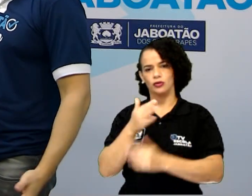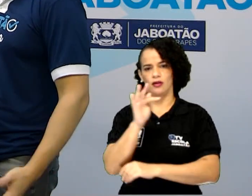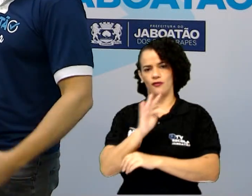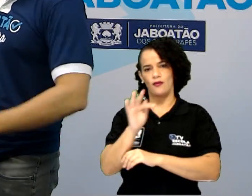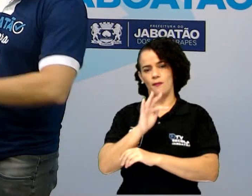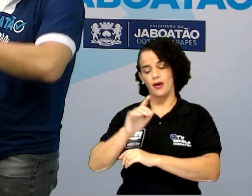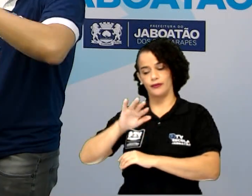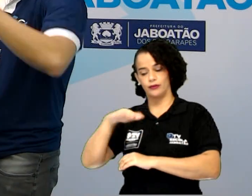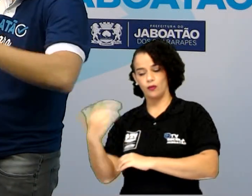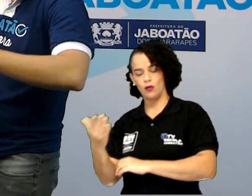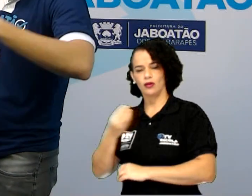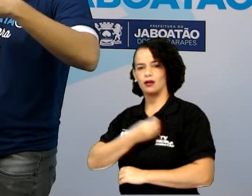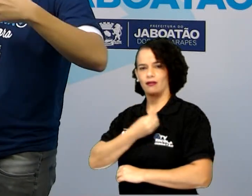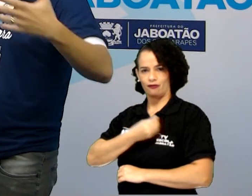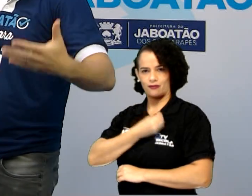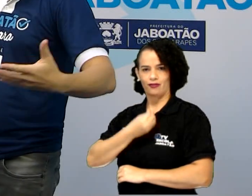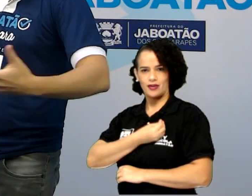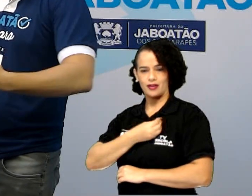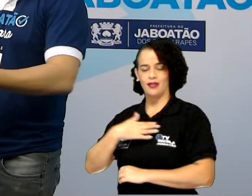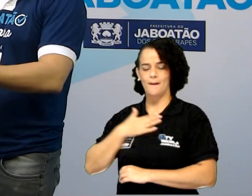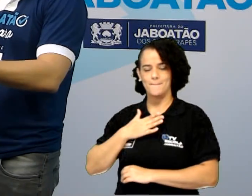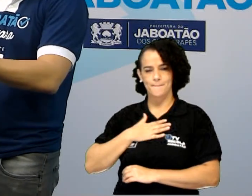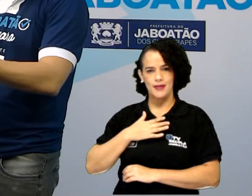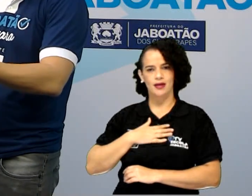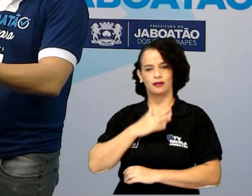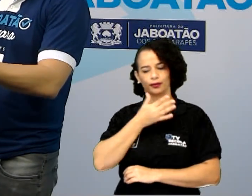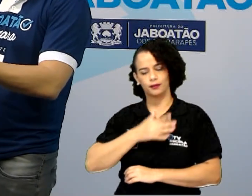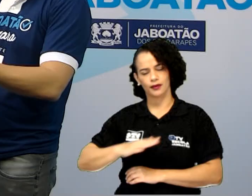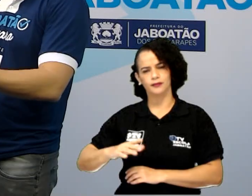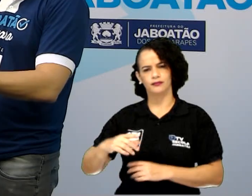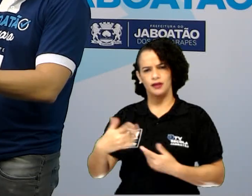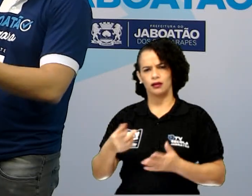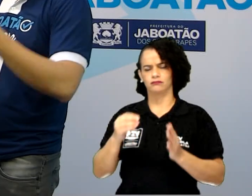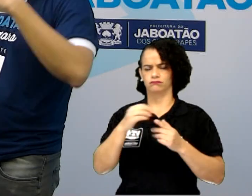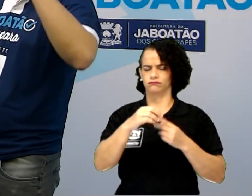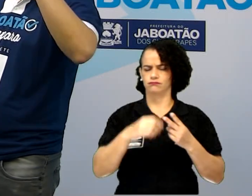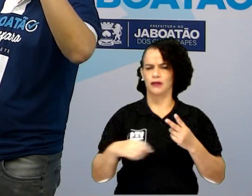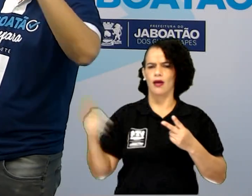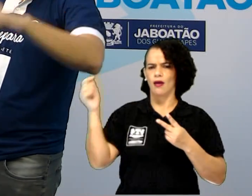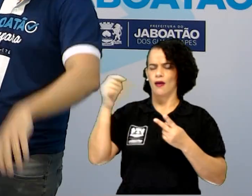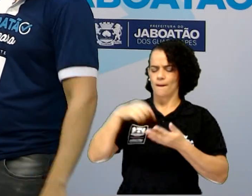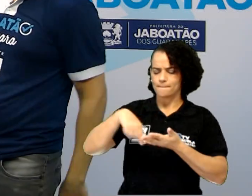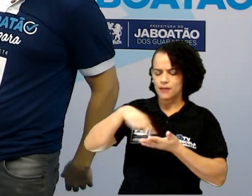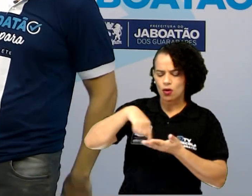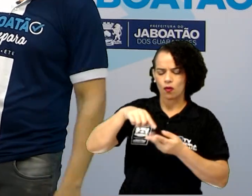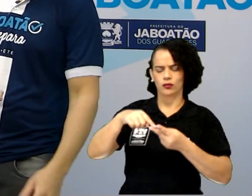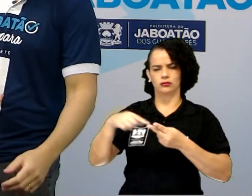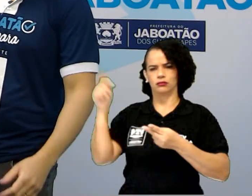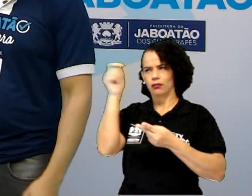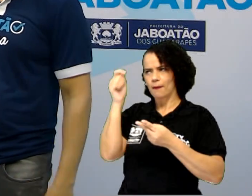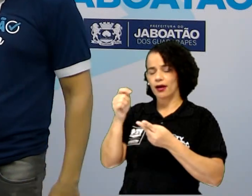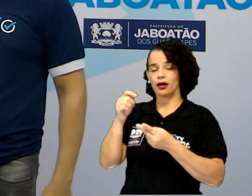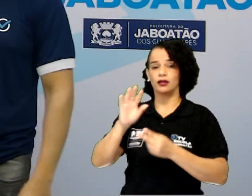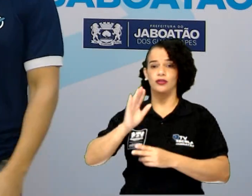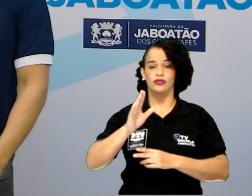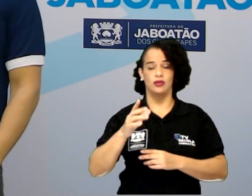vida, a minha adorável vida de criança. Ele vai citando piões pra pagar as carreiras do sol e por aí vai. Lá no estrofe 4, a gente